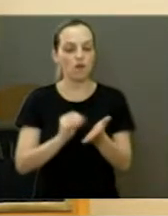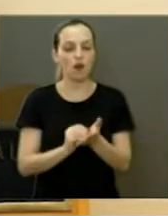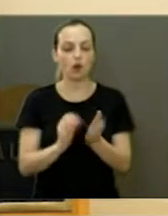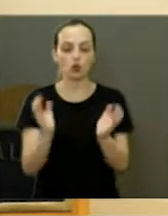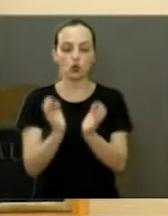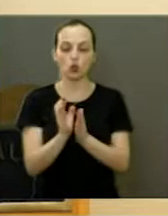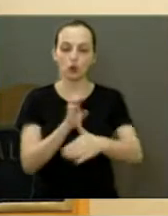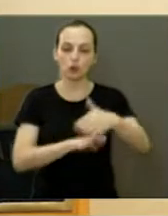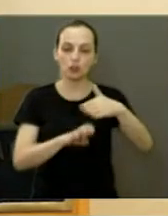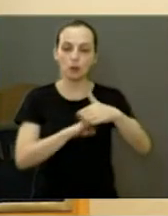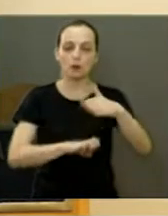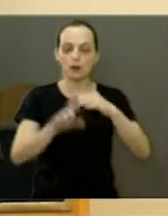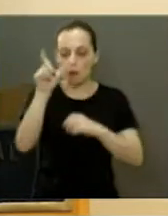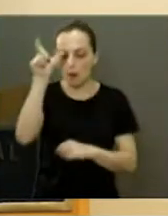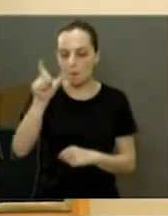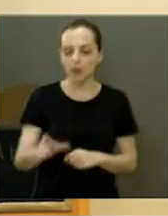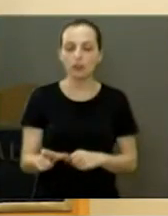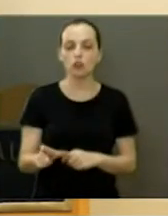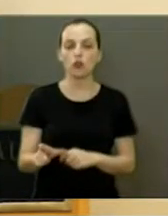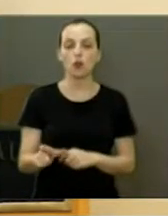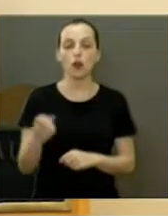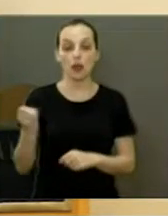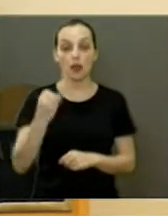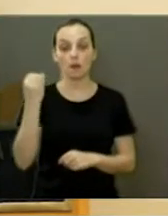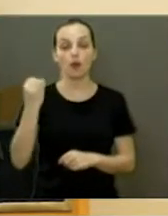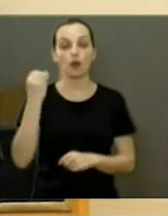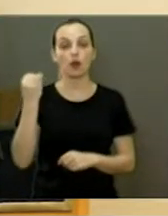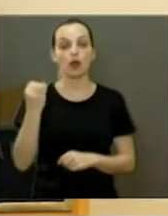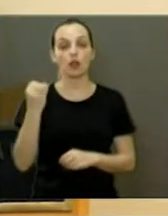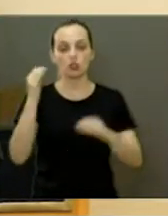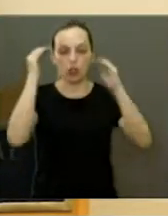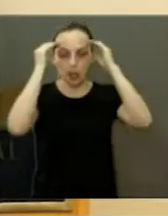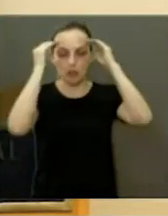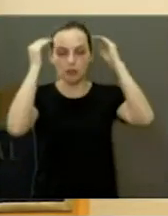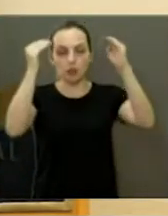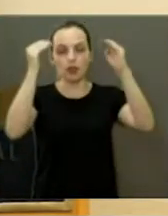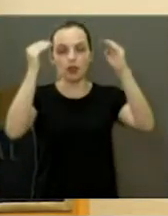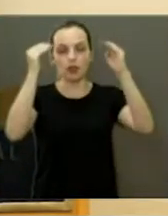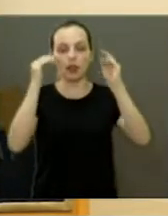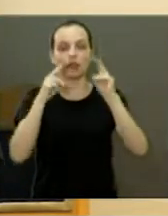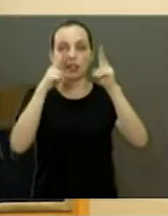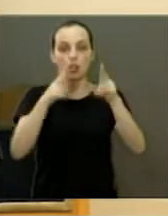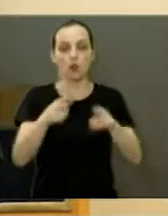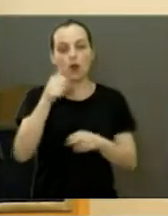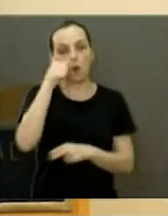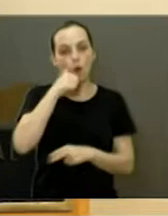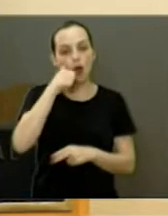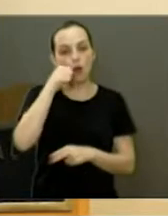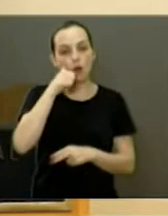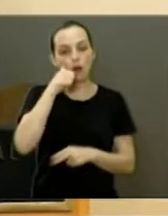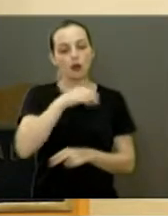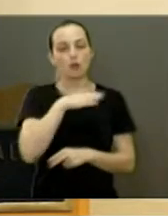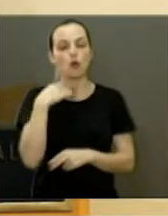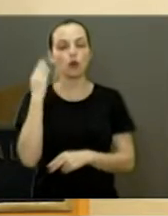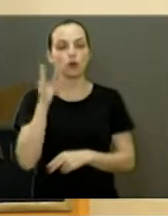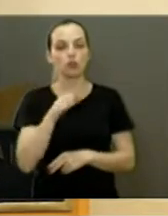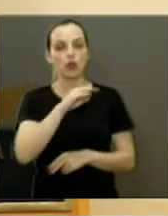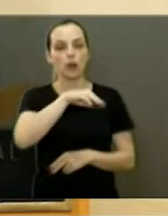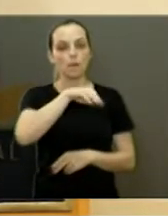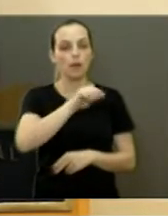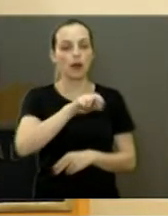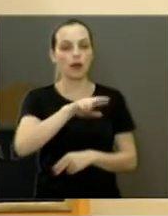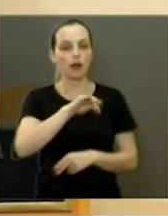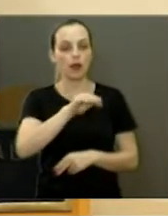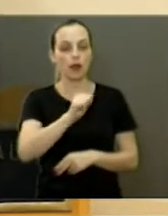era uma pessoa dinâmica e uma pessoa respeitada, como a sua mulher também que faleceu, a Dona Maria Curte.